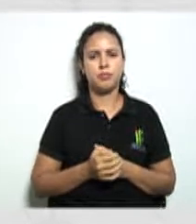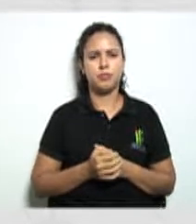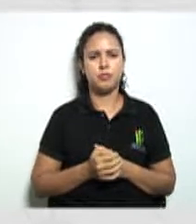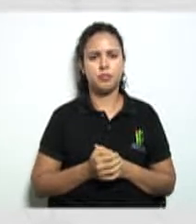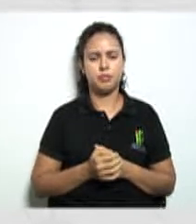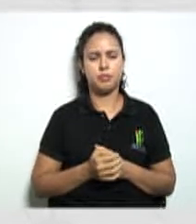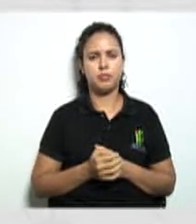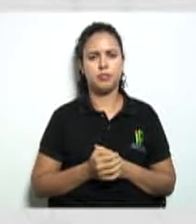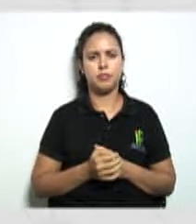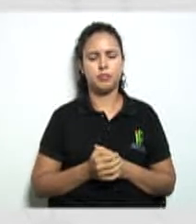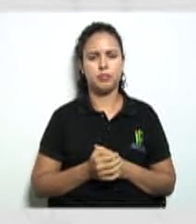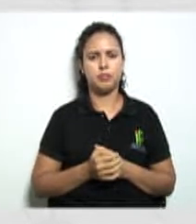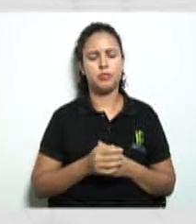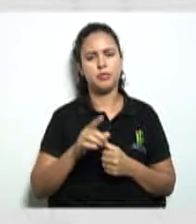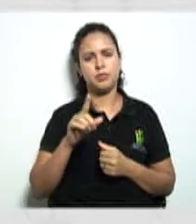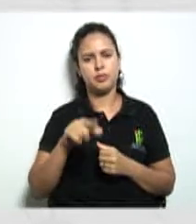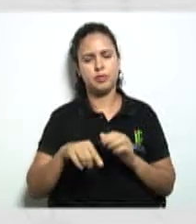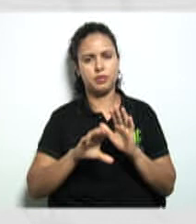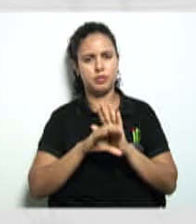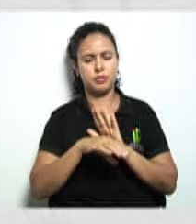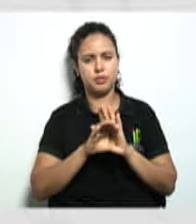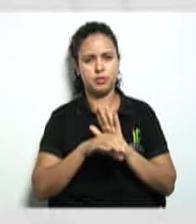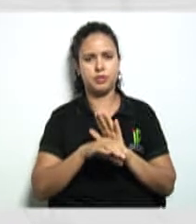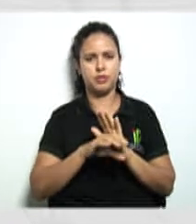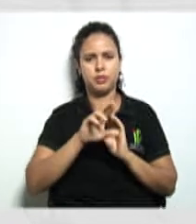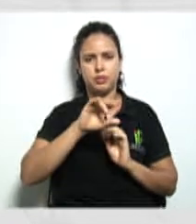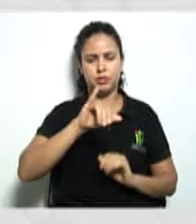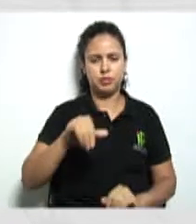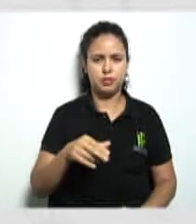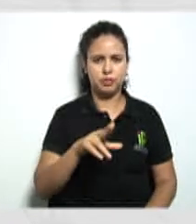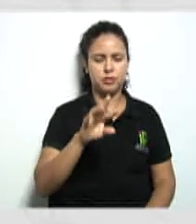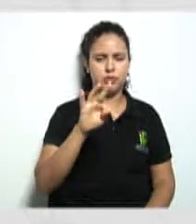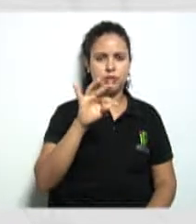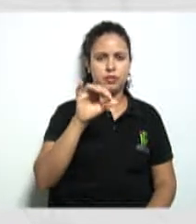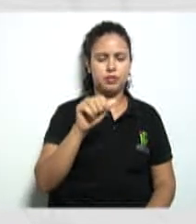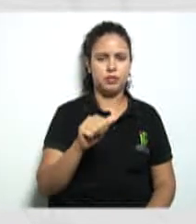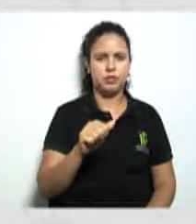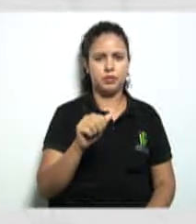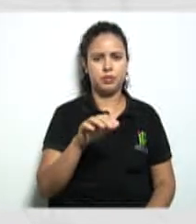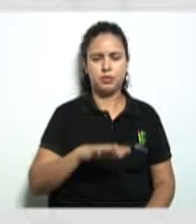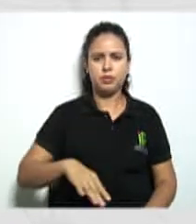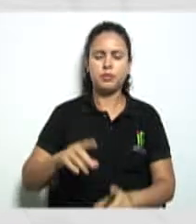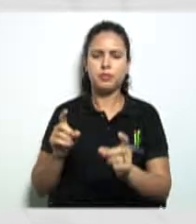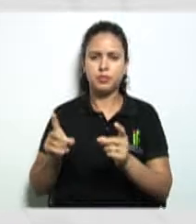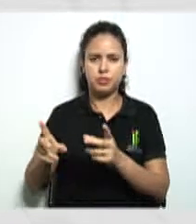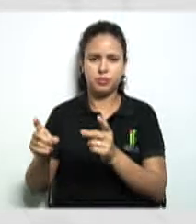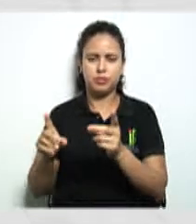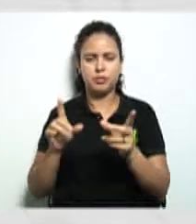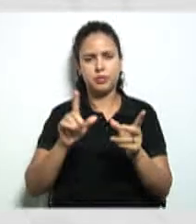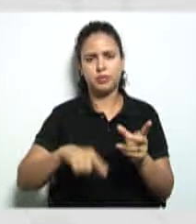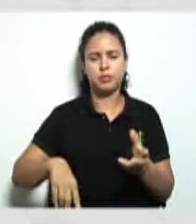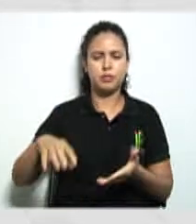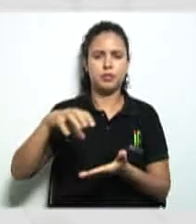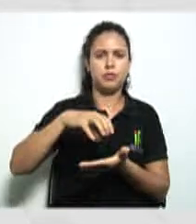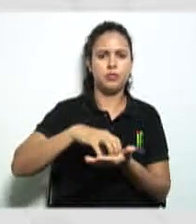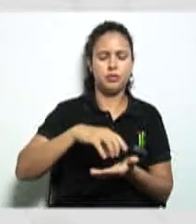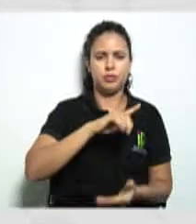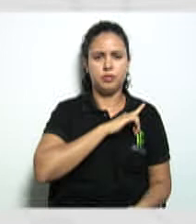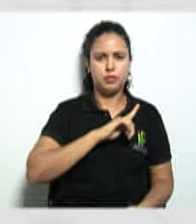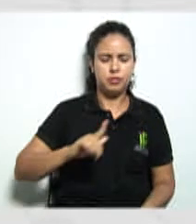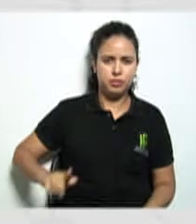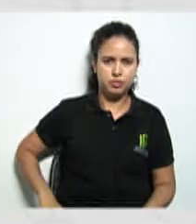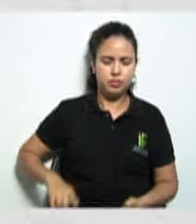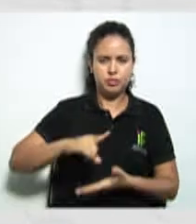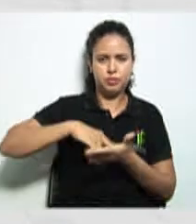podemos conceituar como o seguinte junta comercial nada mais é do que órgão do governo responsável pelo registro das empresas